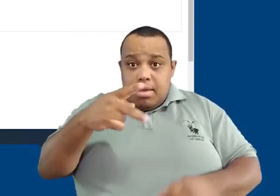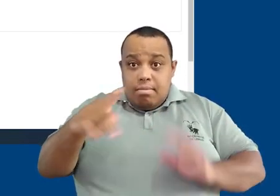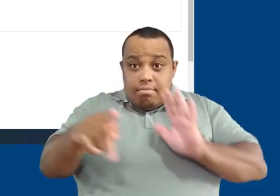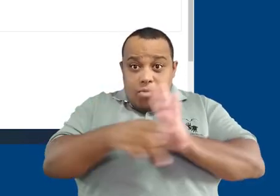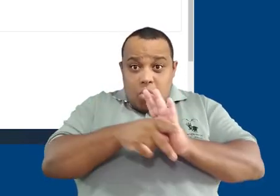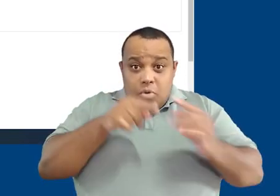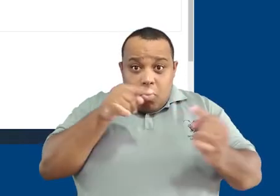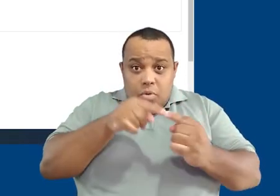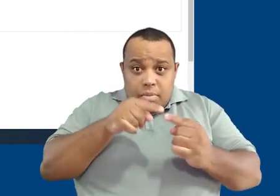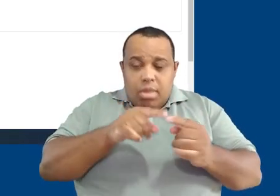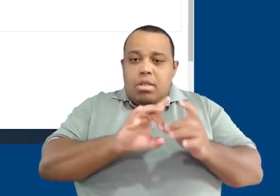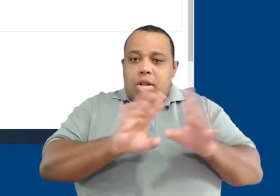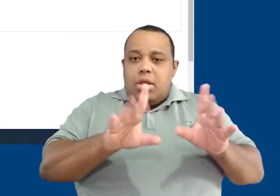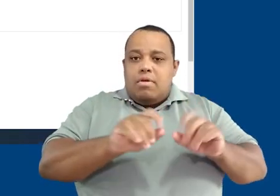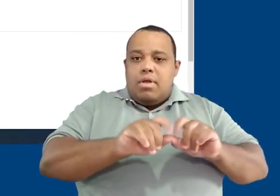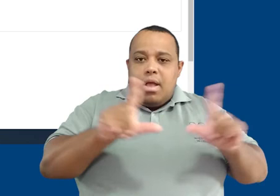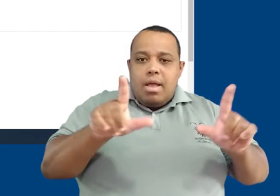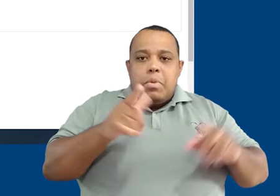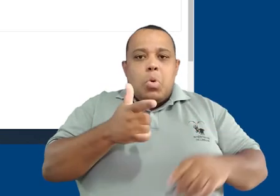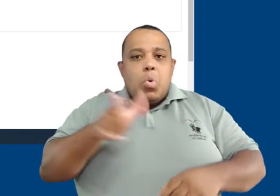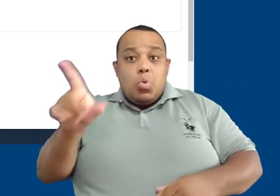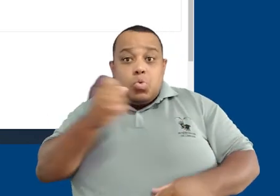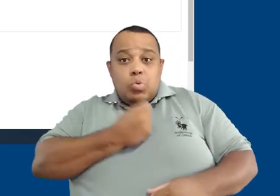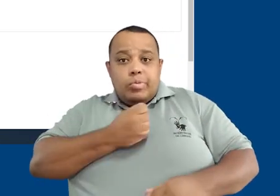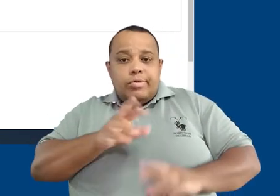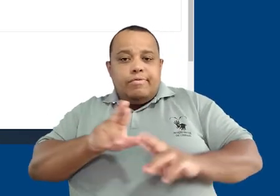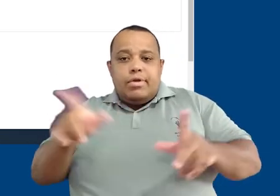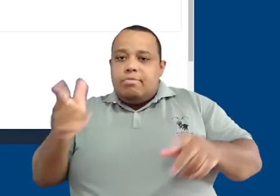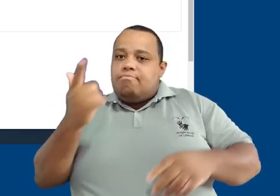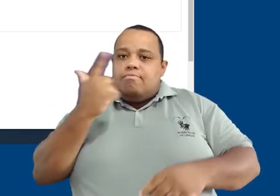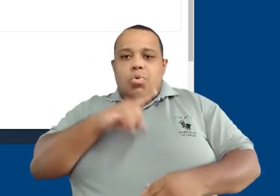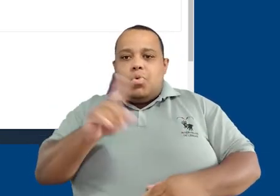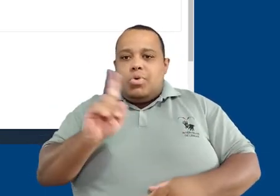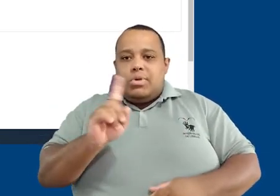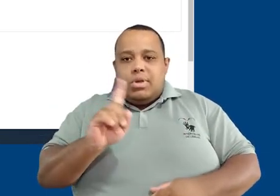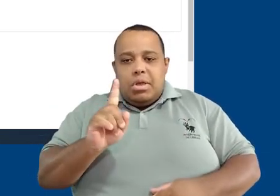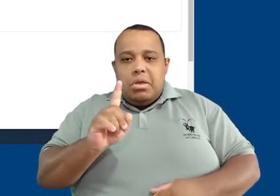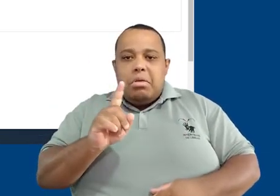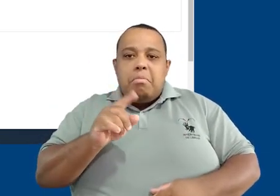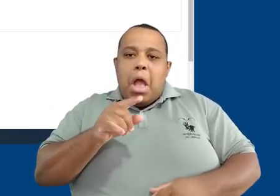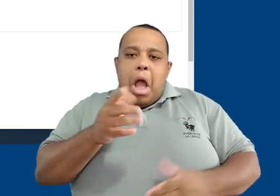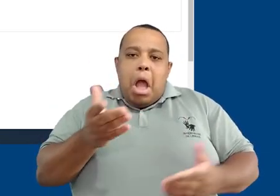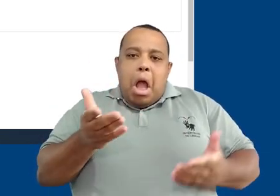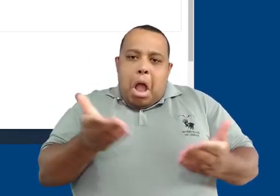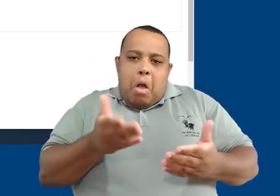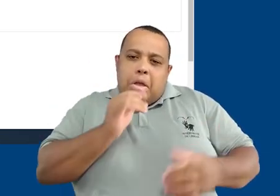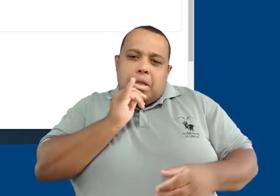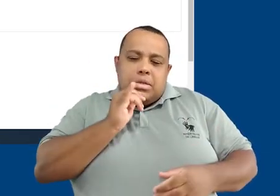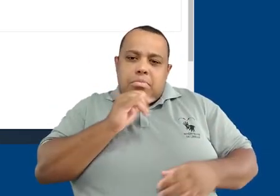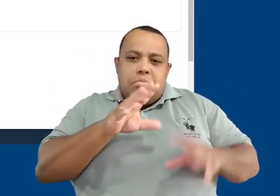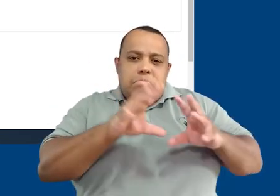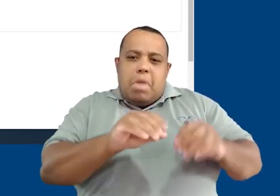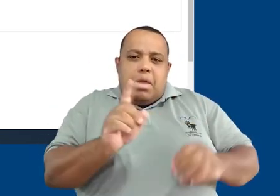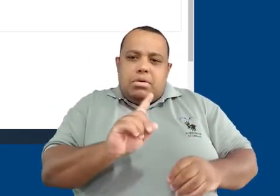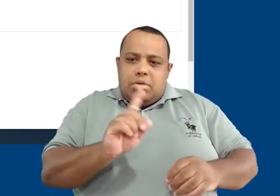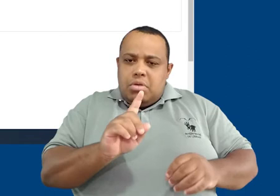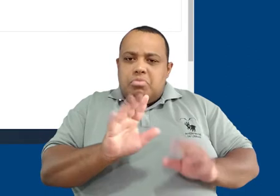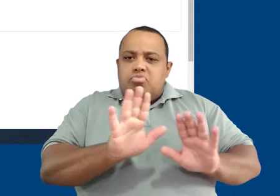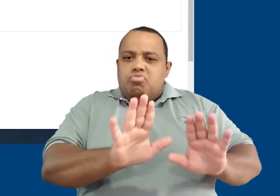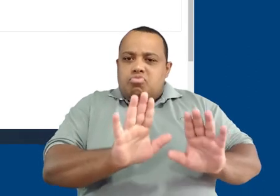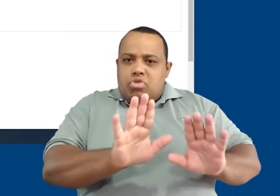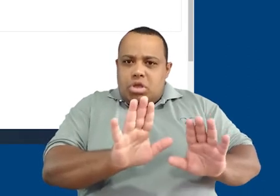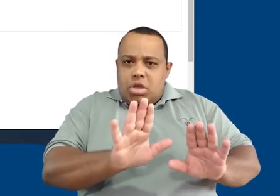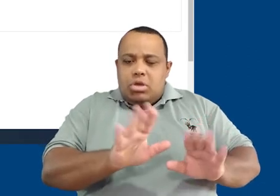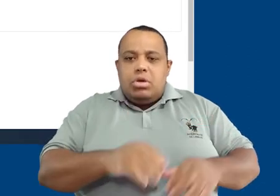a permitir que este questionário seja realizado nesta máquina. No caso, nós não ativamos essas configurações. Então,